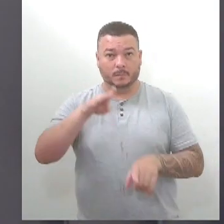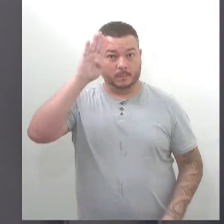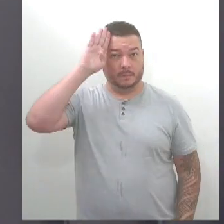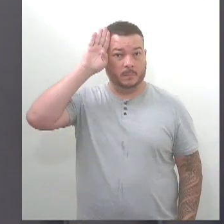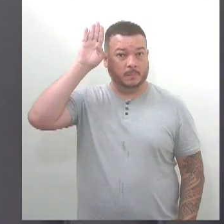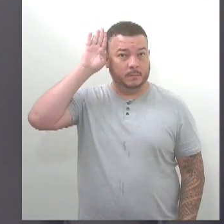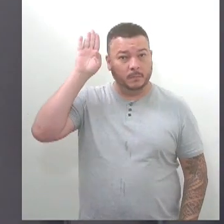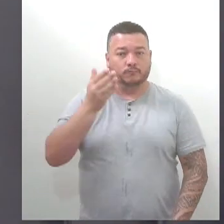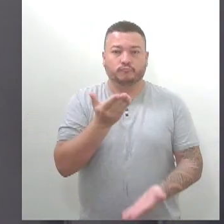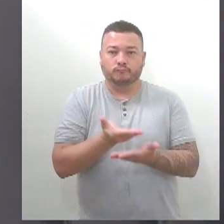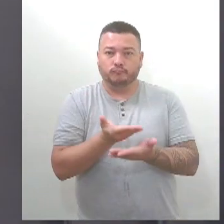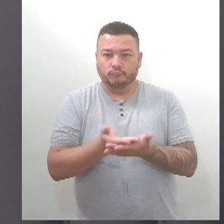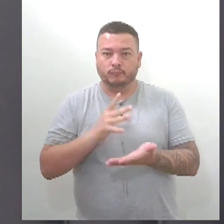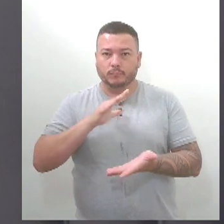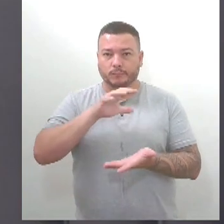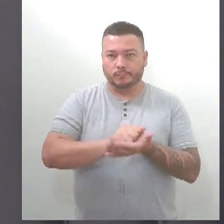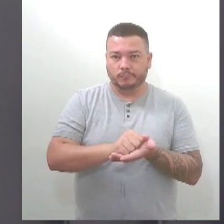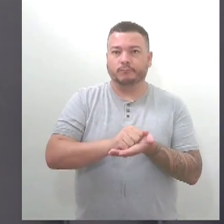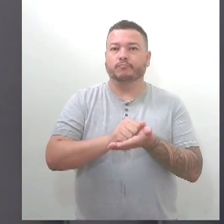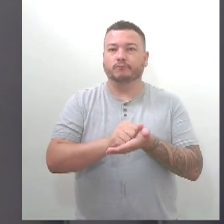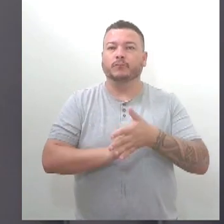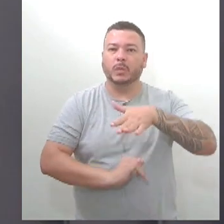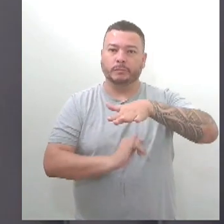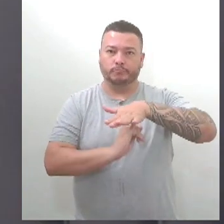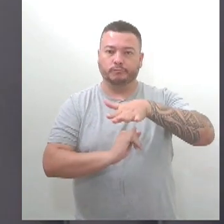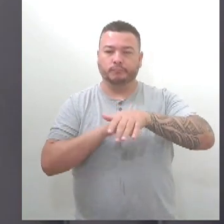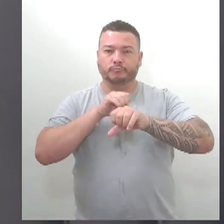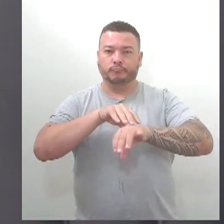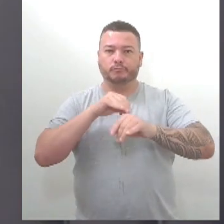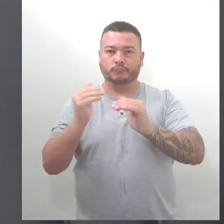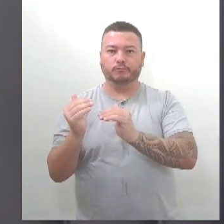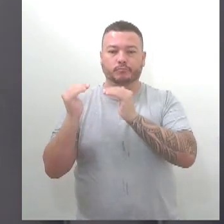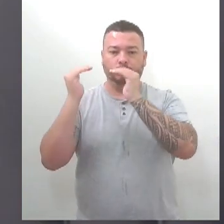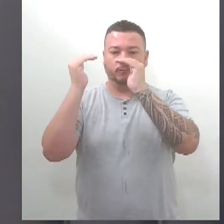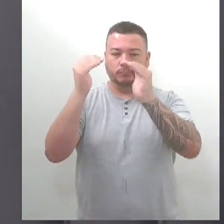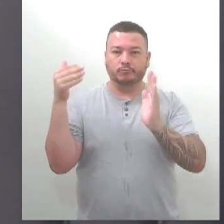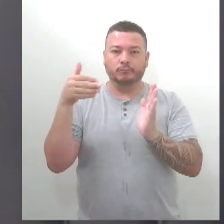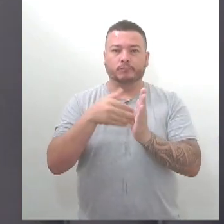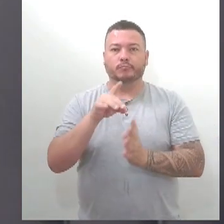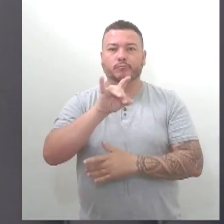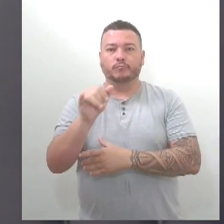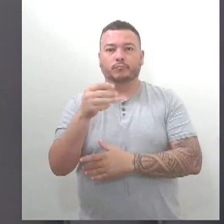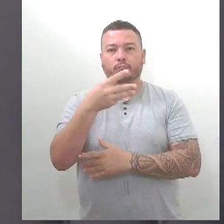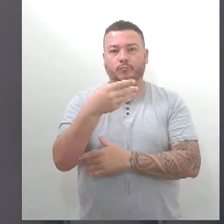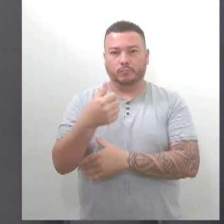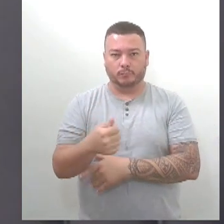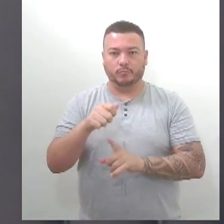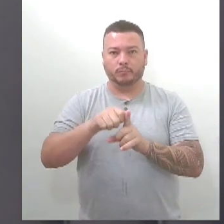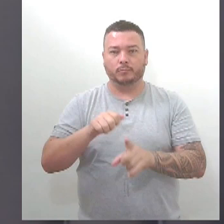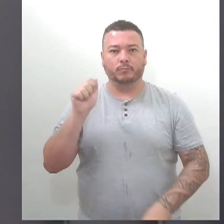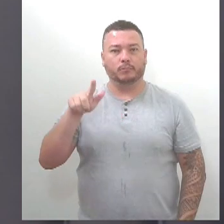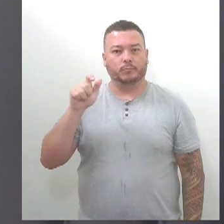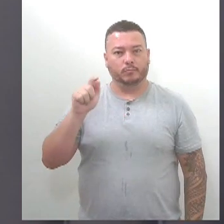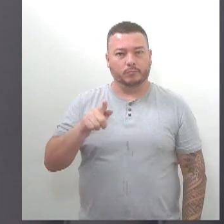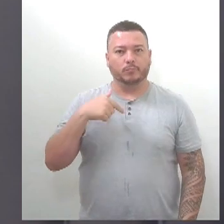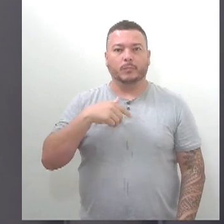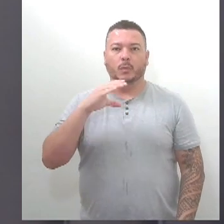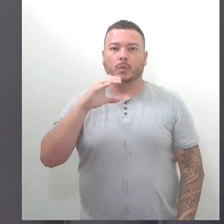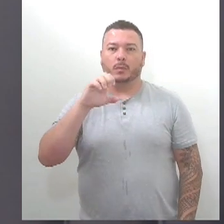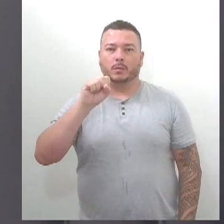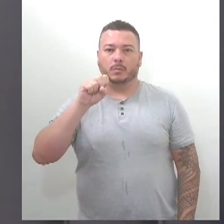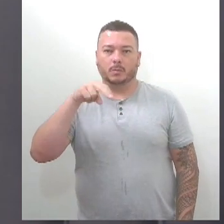matriculados em instituição de ensino superior, tem até o dia 31 de agosto para realizarem um censo universitário Sergipe